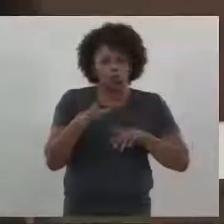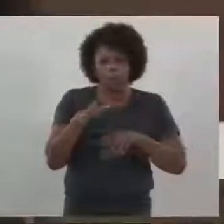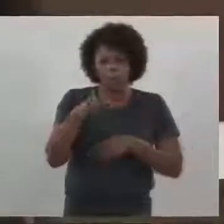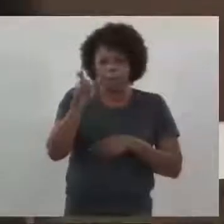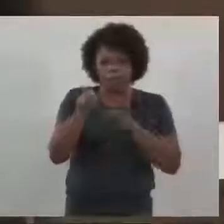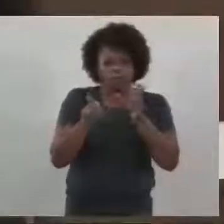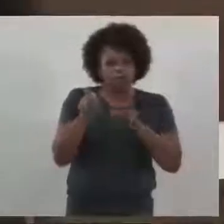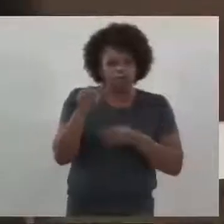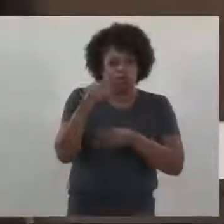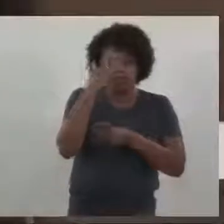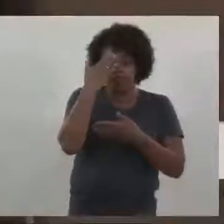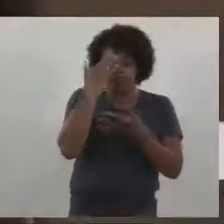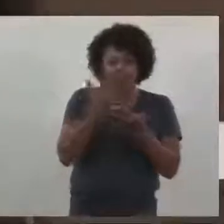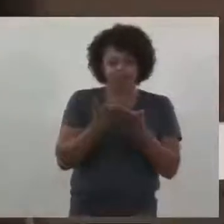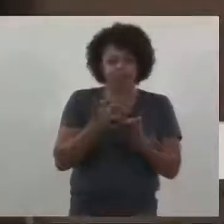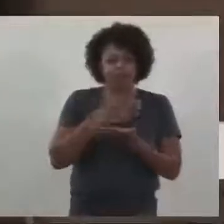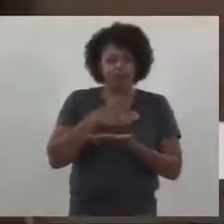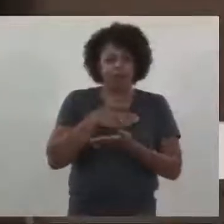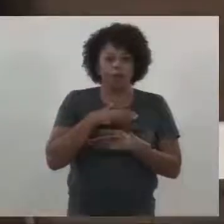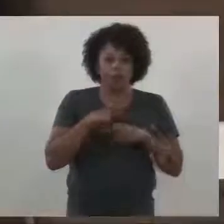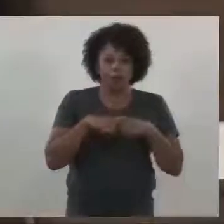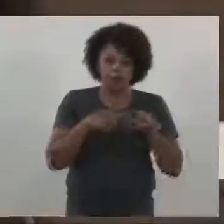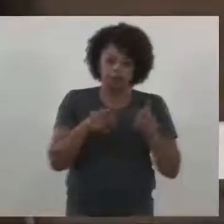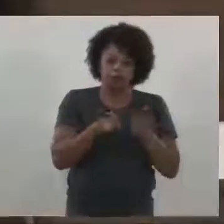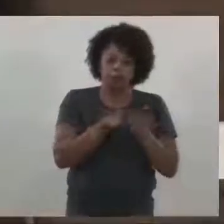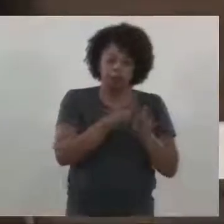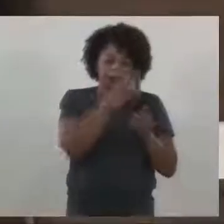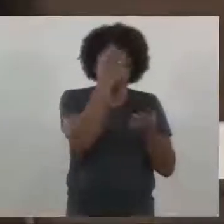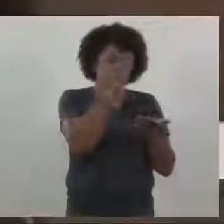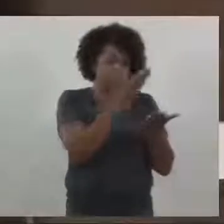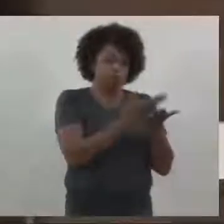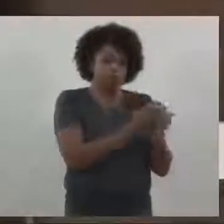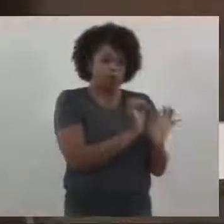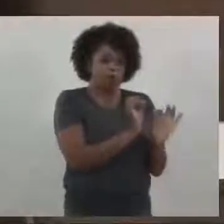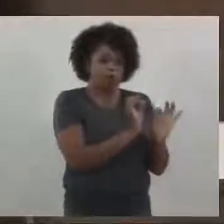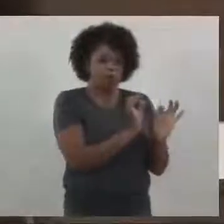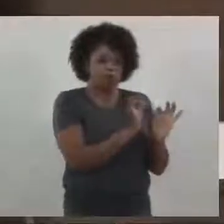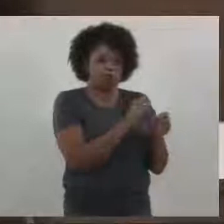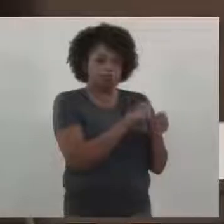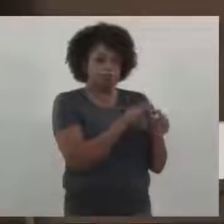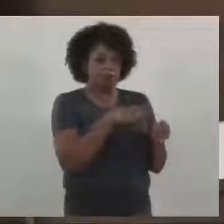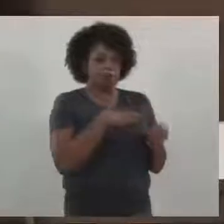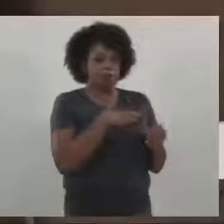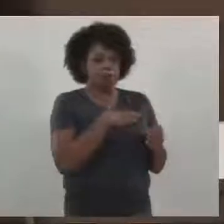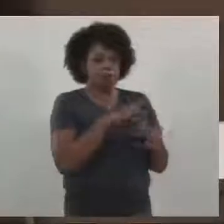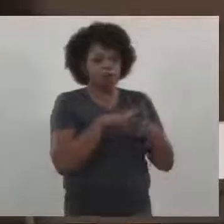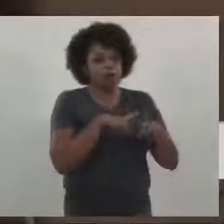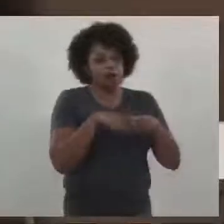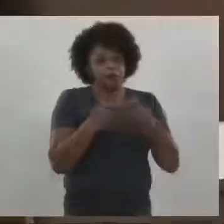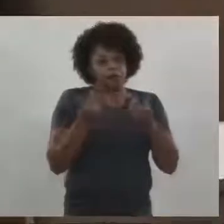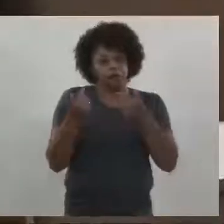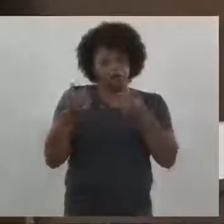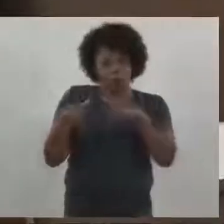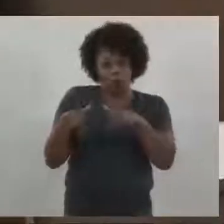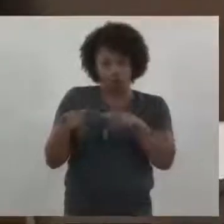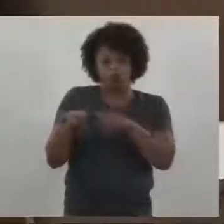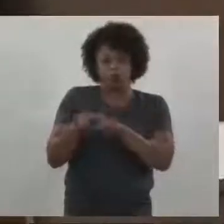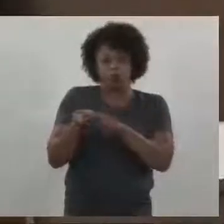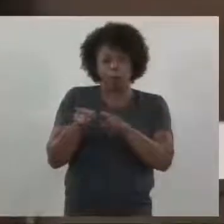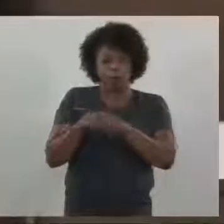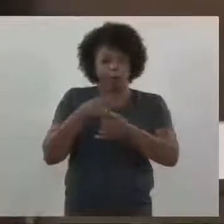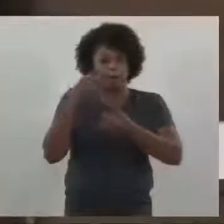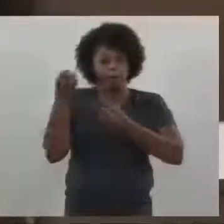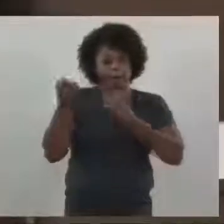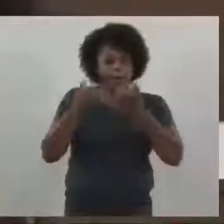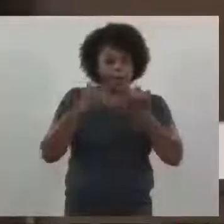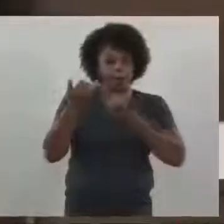mas eu quero votar, agradecer também a quem não votou, a quem não votou, a quem torceu contra, a quem fez piada,